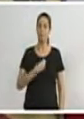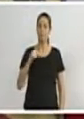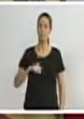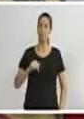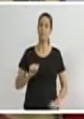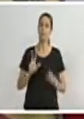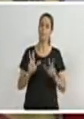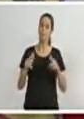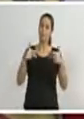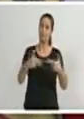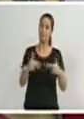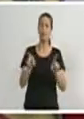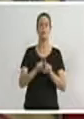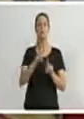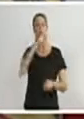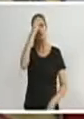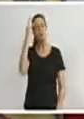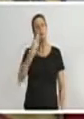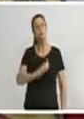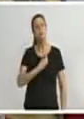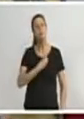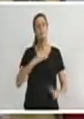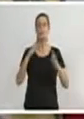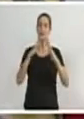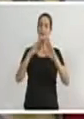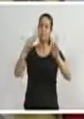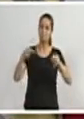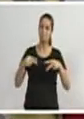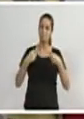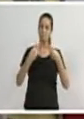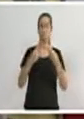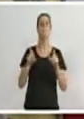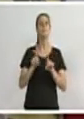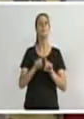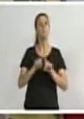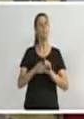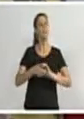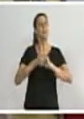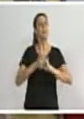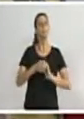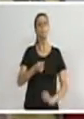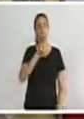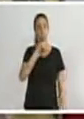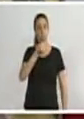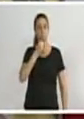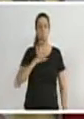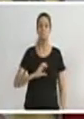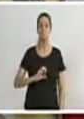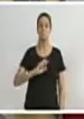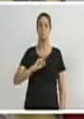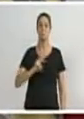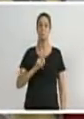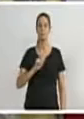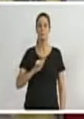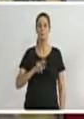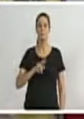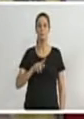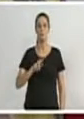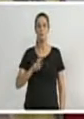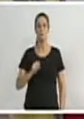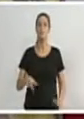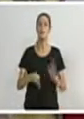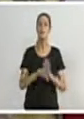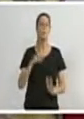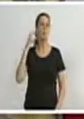assistem em casa, uma boa tarde. Em especial também quero cumprimentar o nosso grande repórter, Charles, da Rádio Clube,